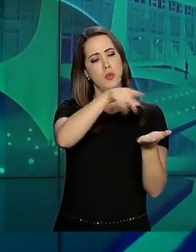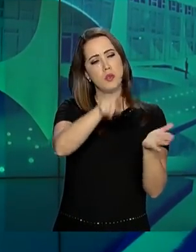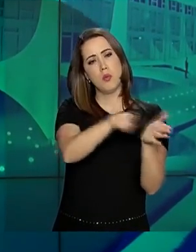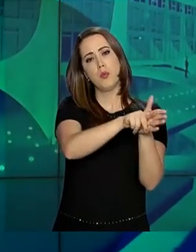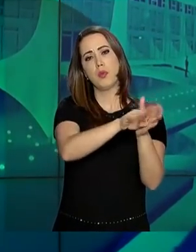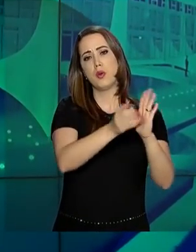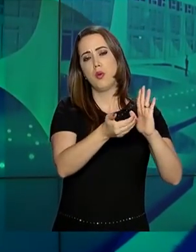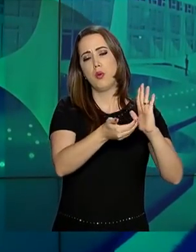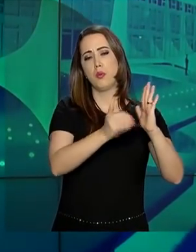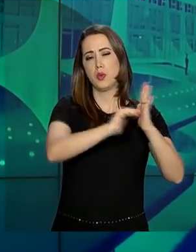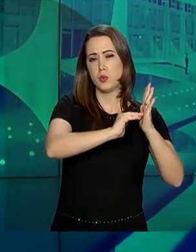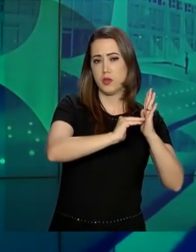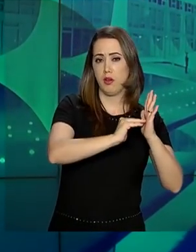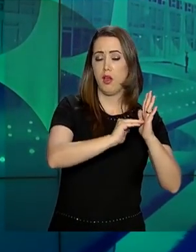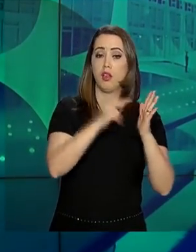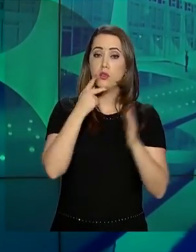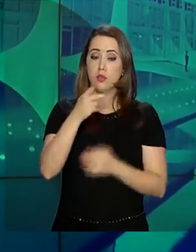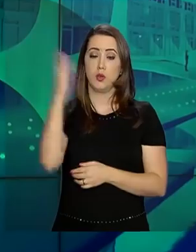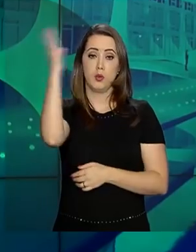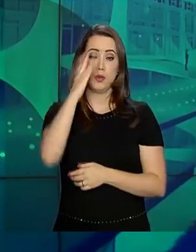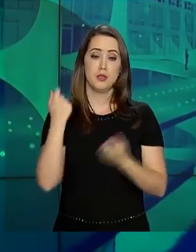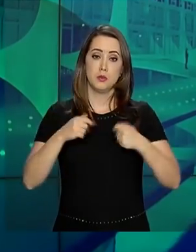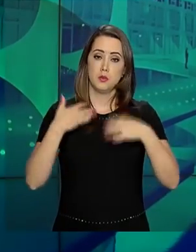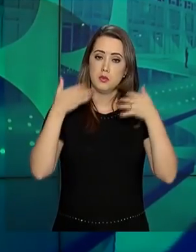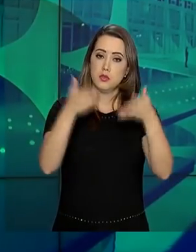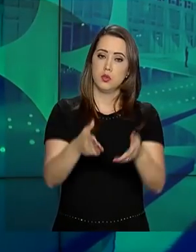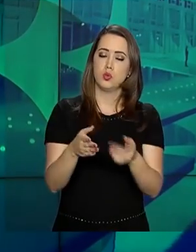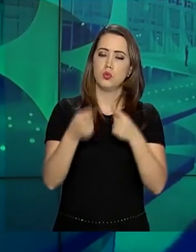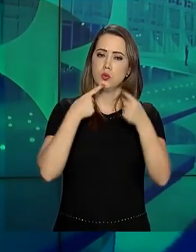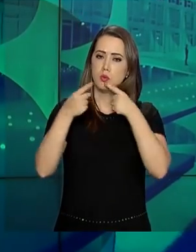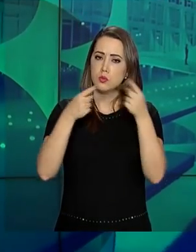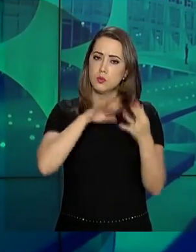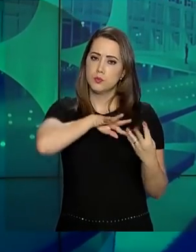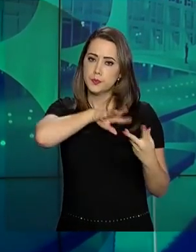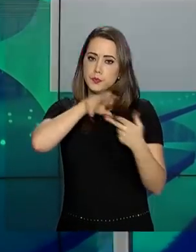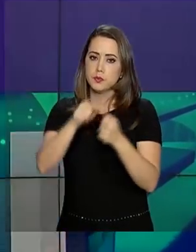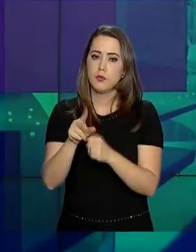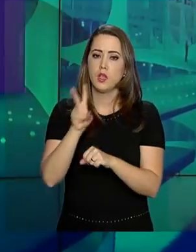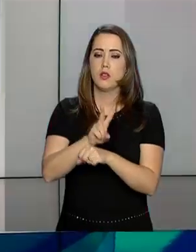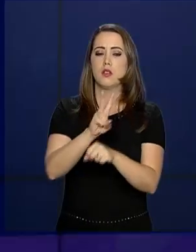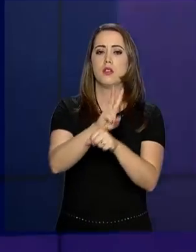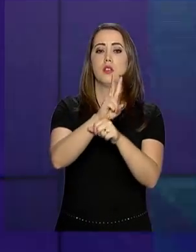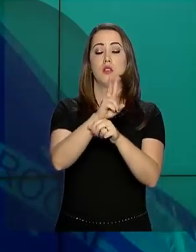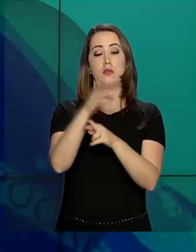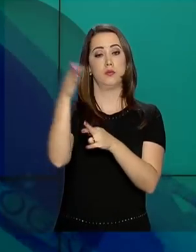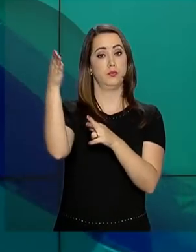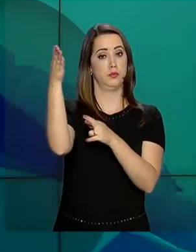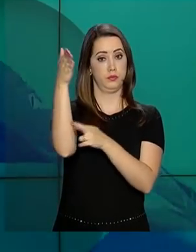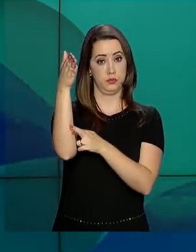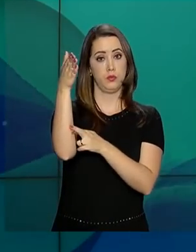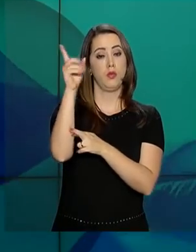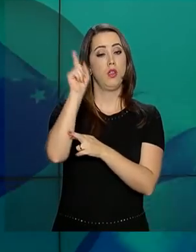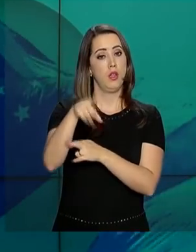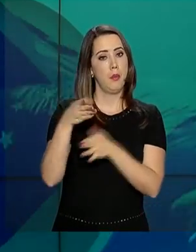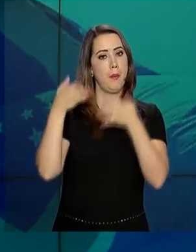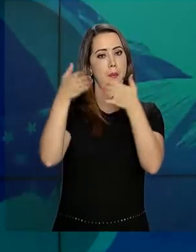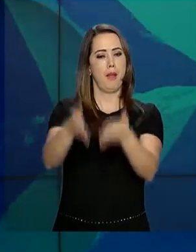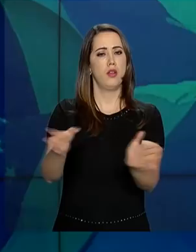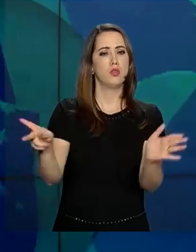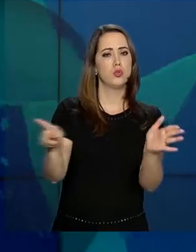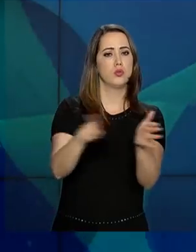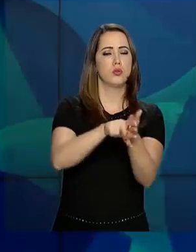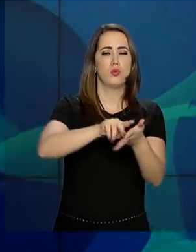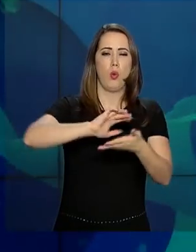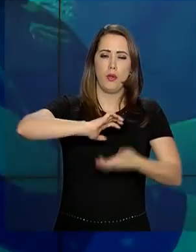Disse que o Brasil deve estar presente nos grandes debates mundiais e defendeu que o Itamaraty seja parte das